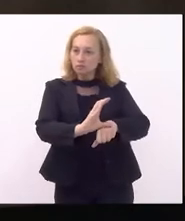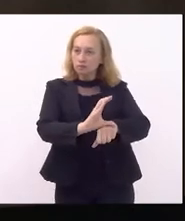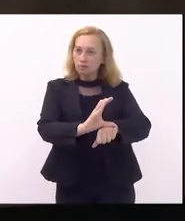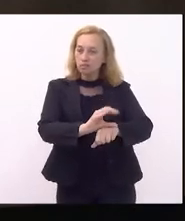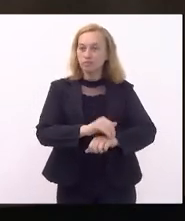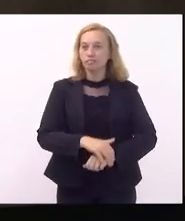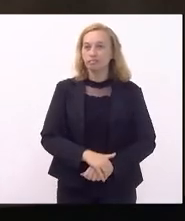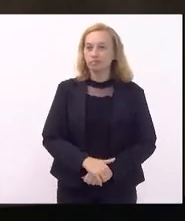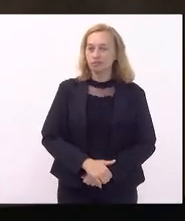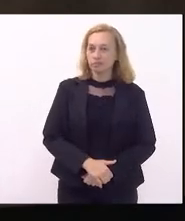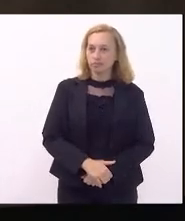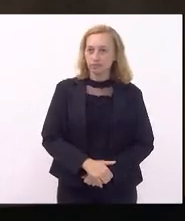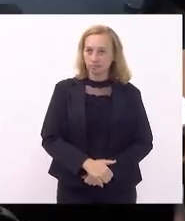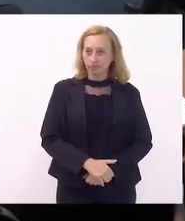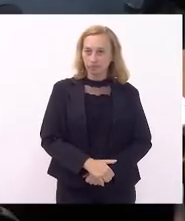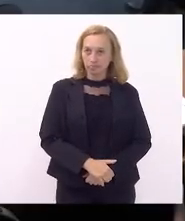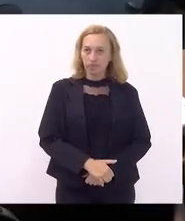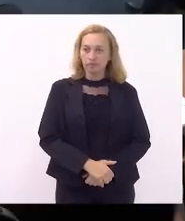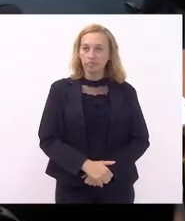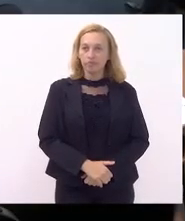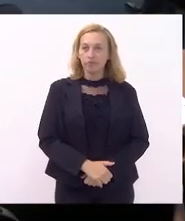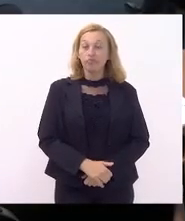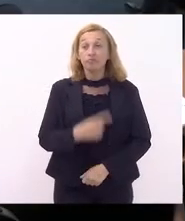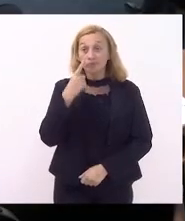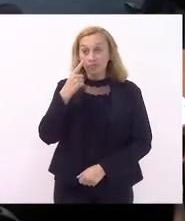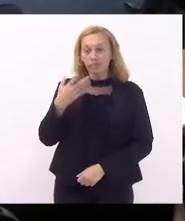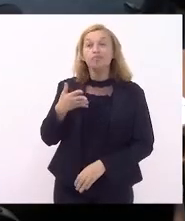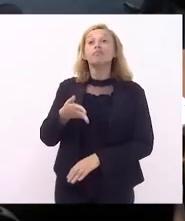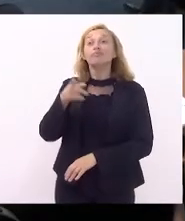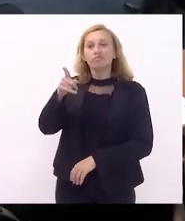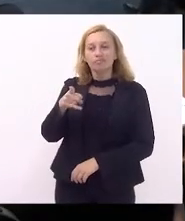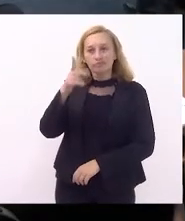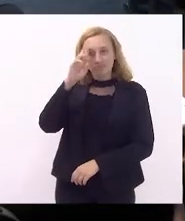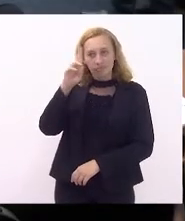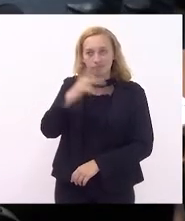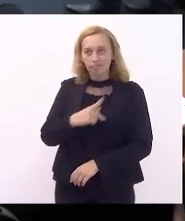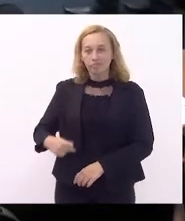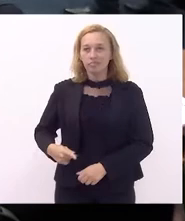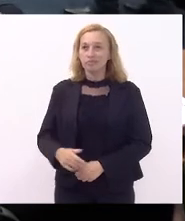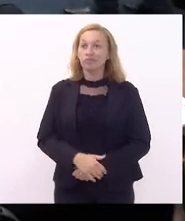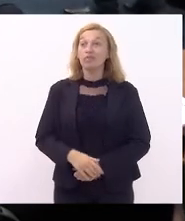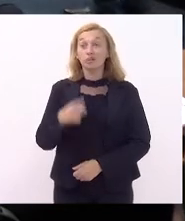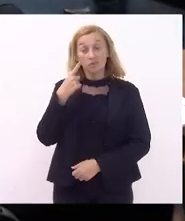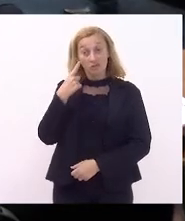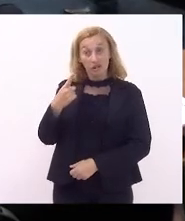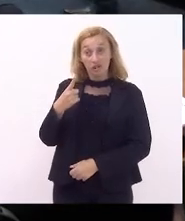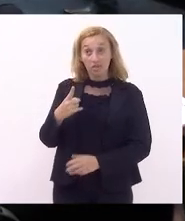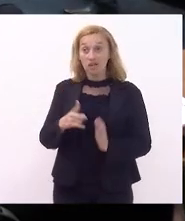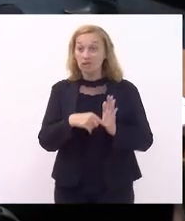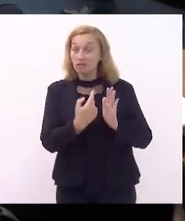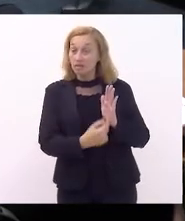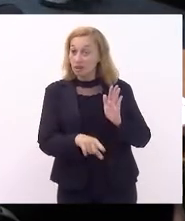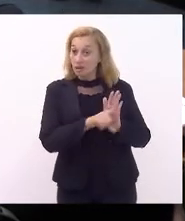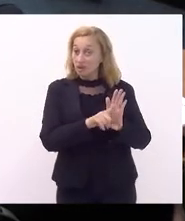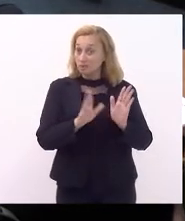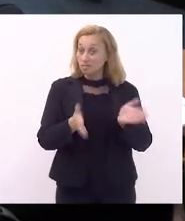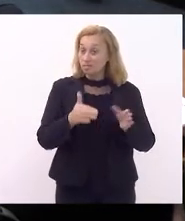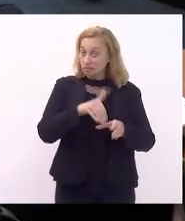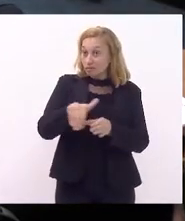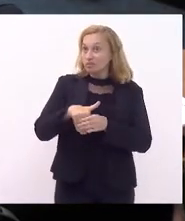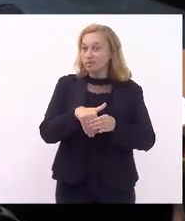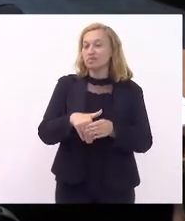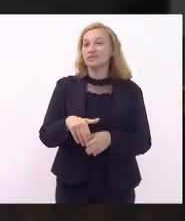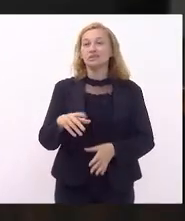constitucionalidade. Olha quem chegou aí, senhor presidente. Vamos botar os vetos para votar hoje, senhor presidente. Deputado,